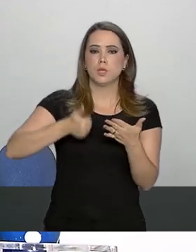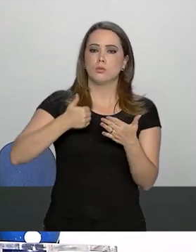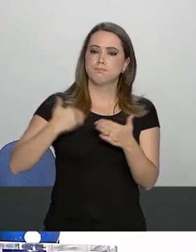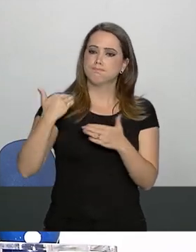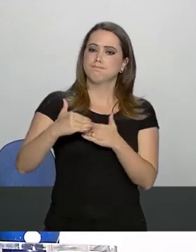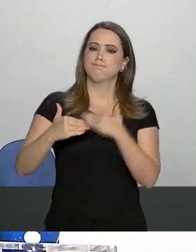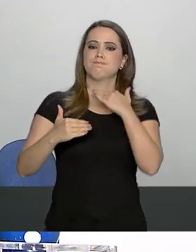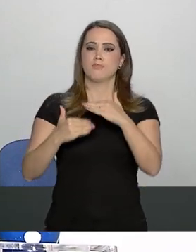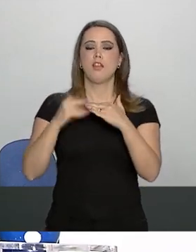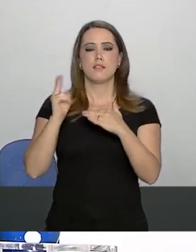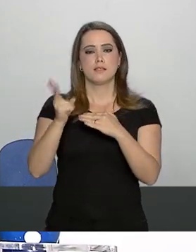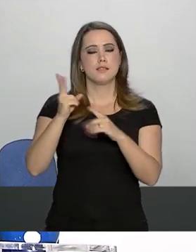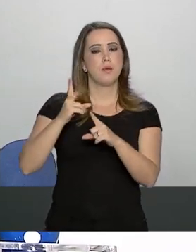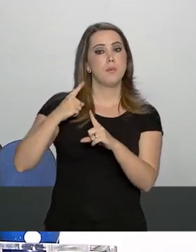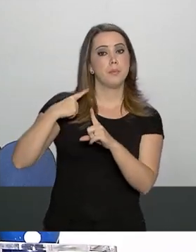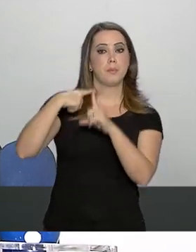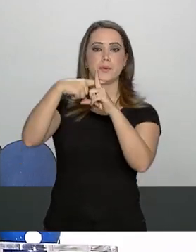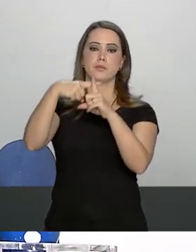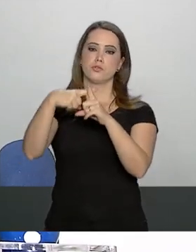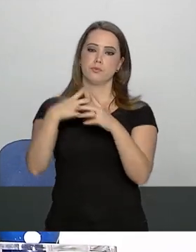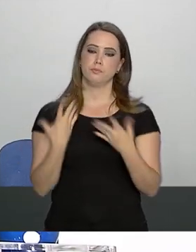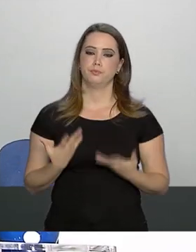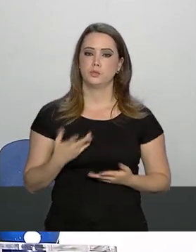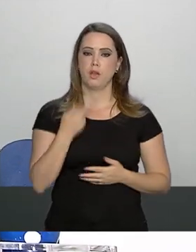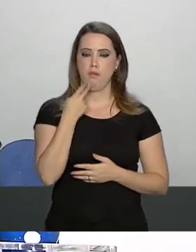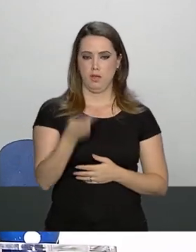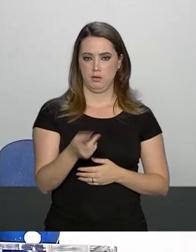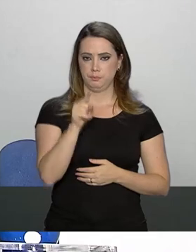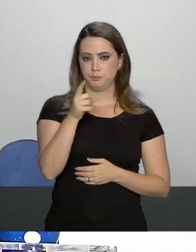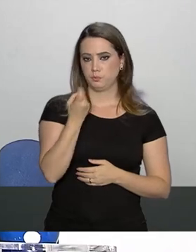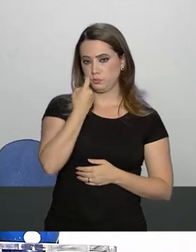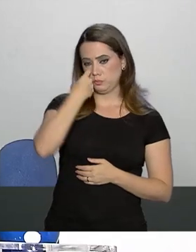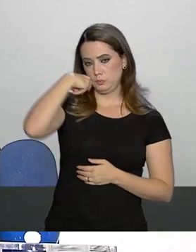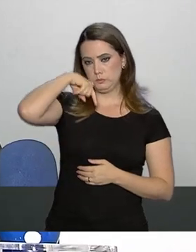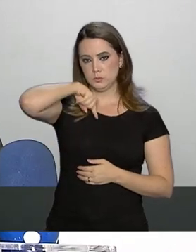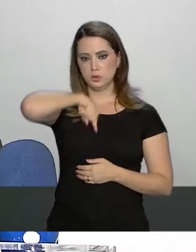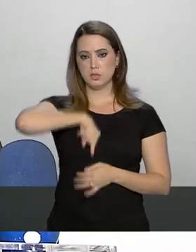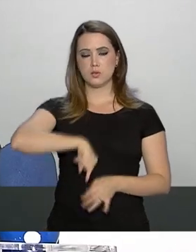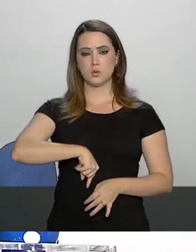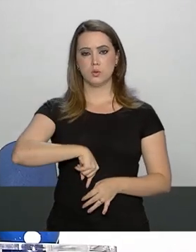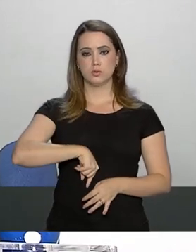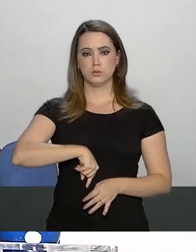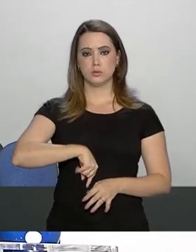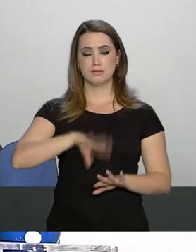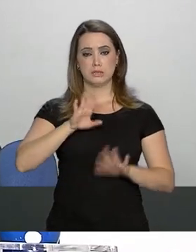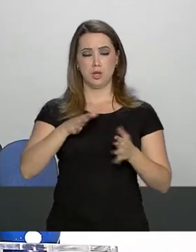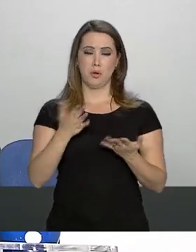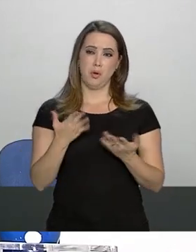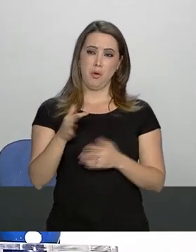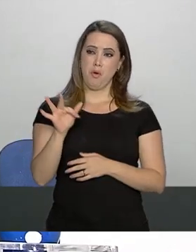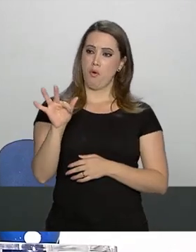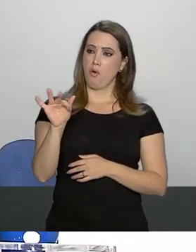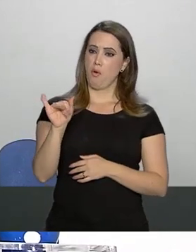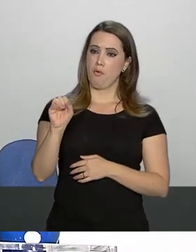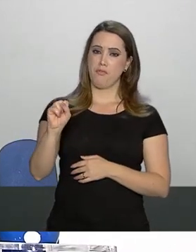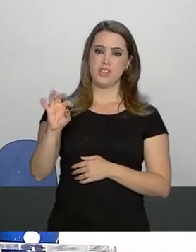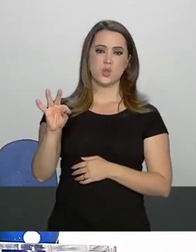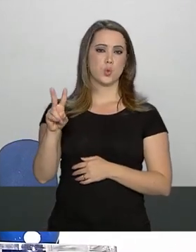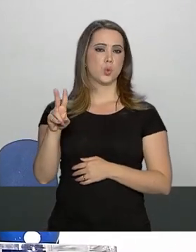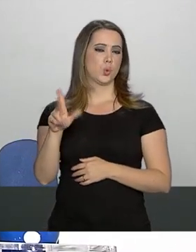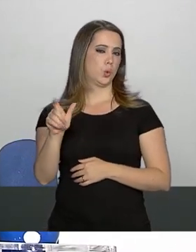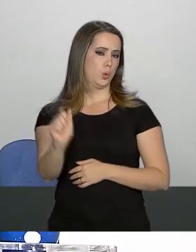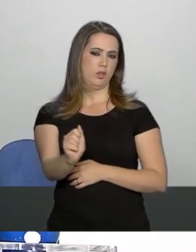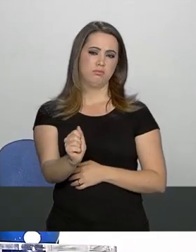evolução positiva. No que toca essa questão da sonda, um eventual fístula, eu não gostaria de adentrar